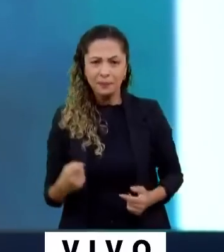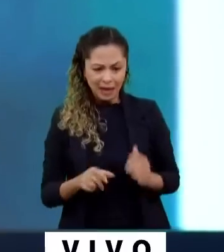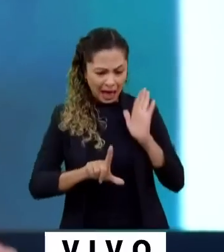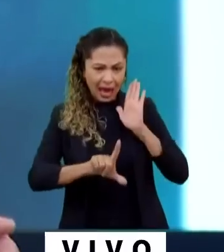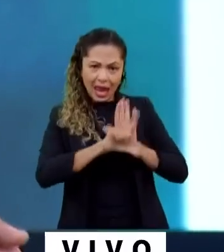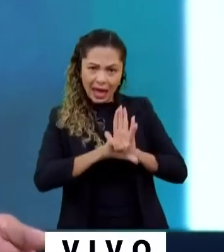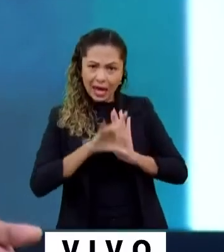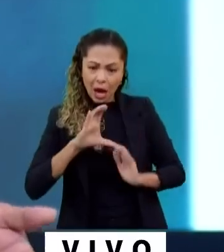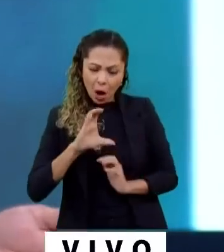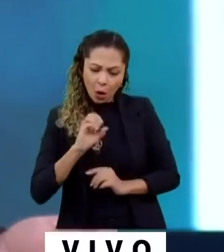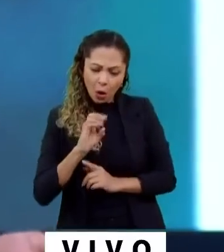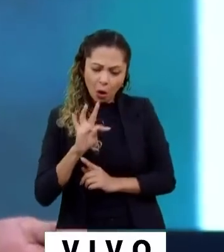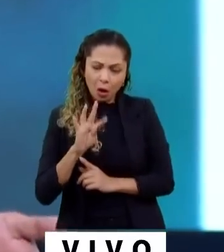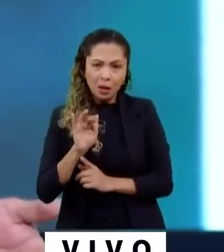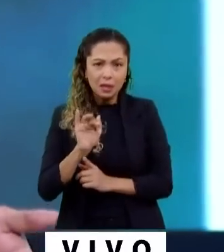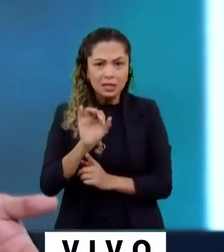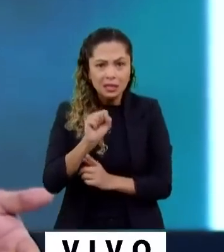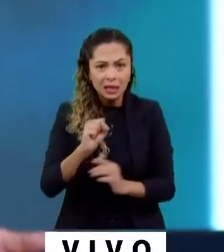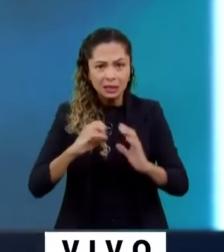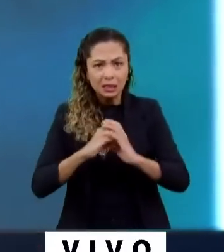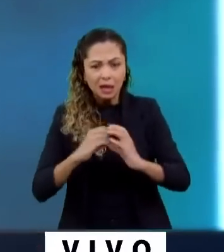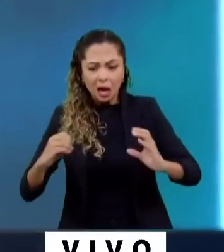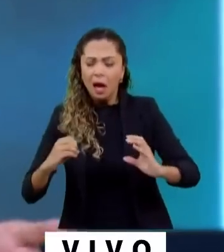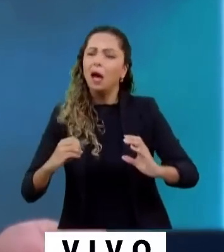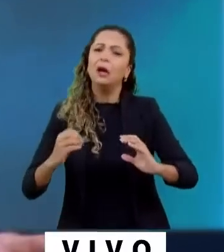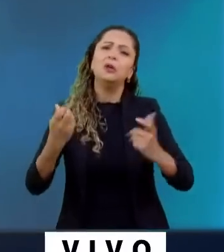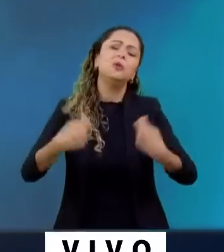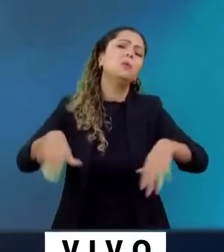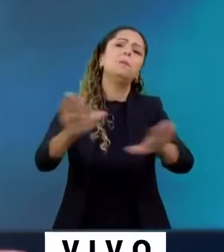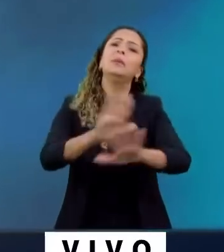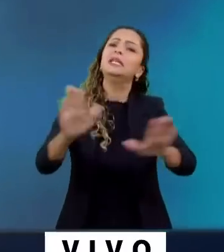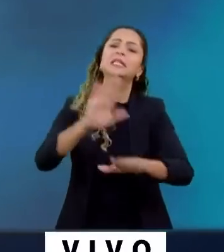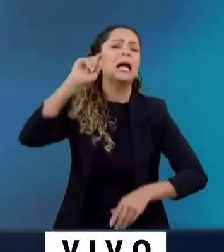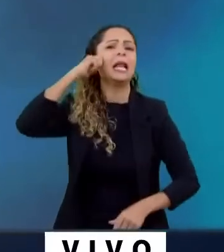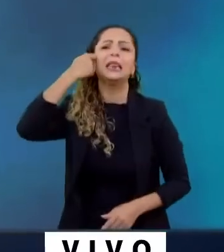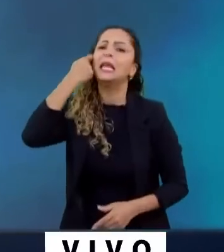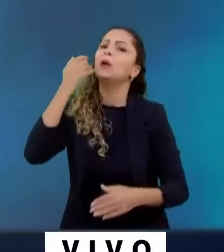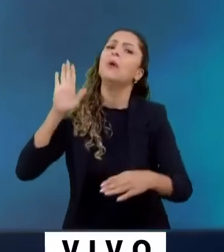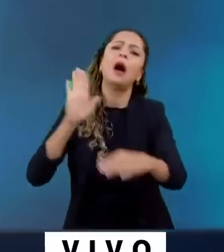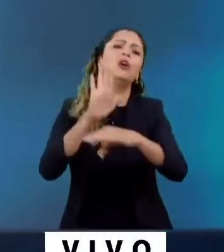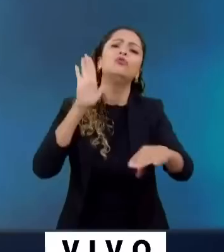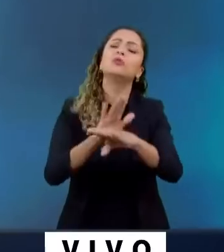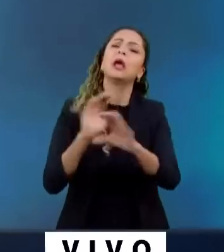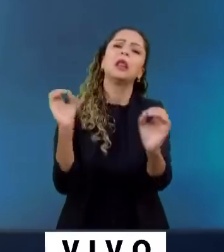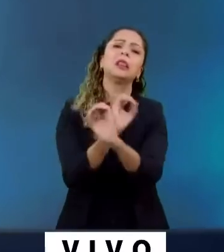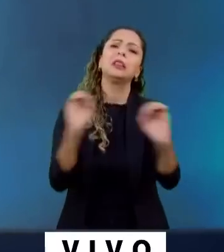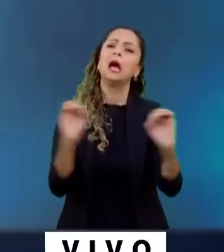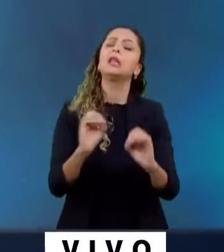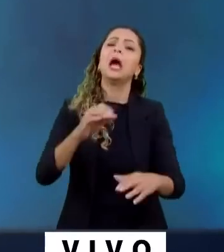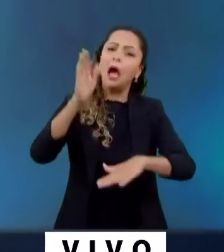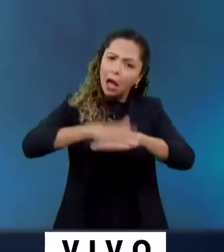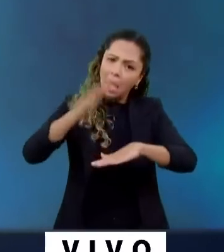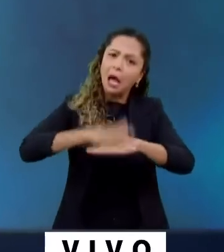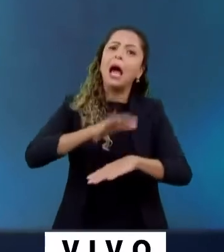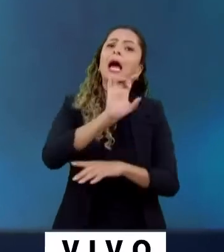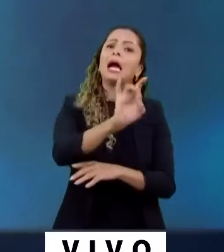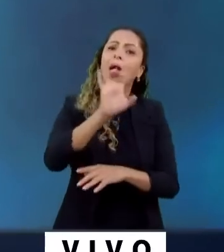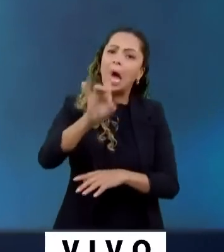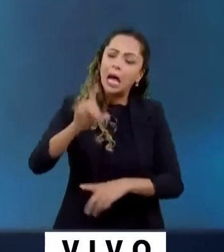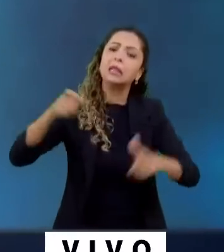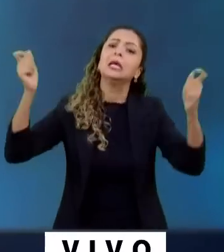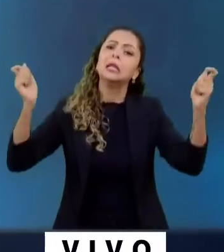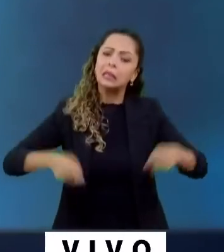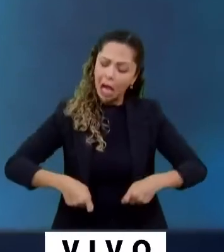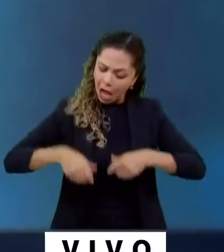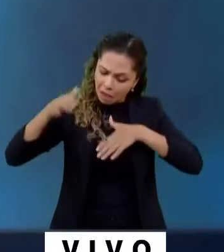precisam de subterfúgios, de dinheiro, de ajuda de um e de outro. Cada um é capaz de mostrar que